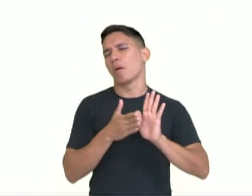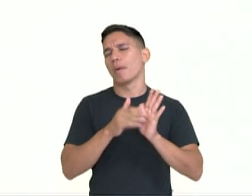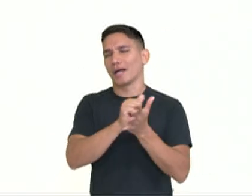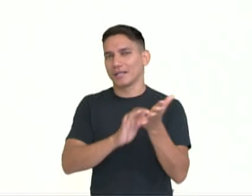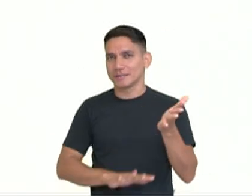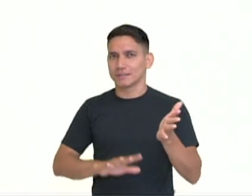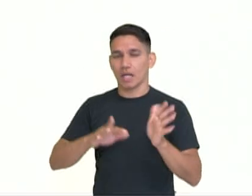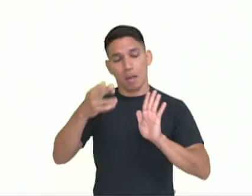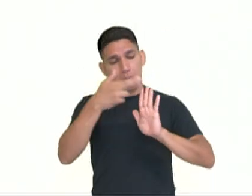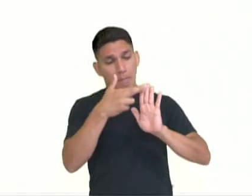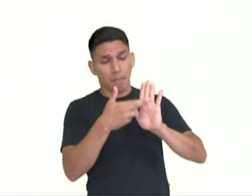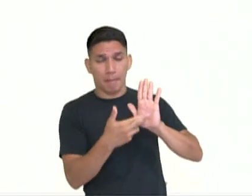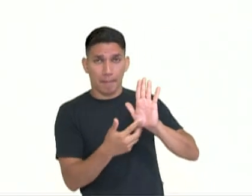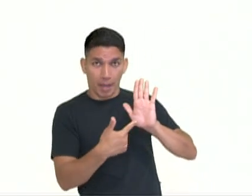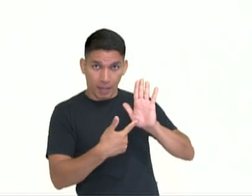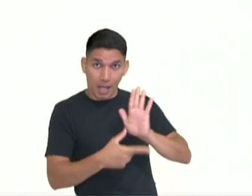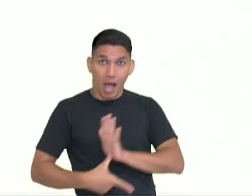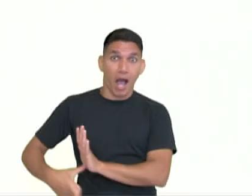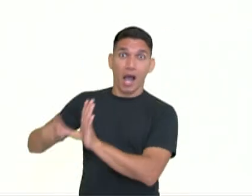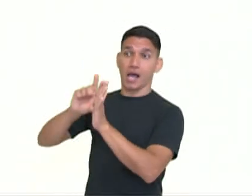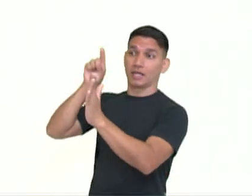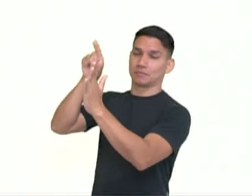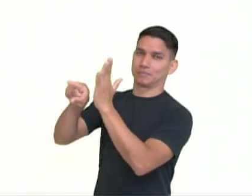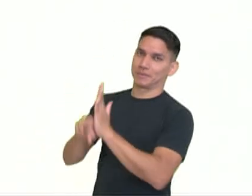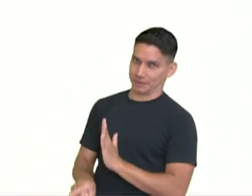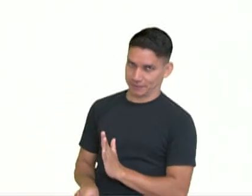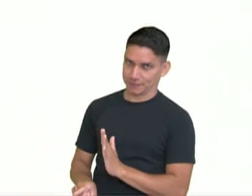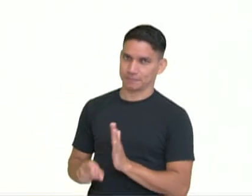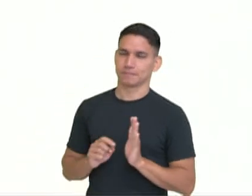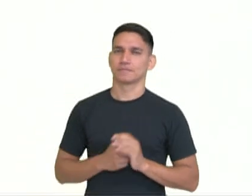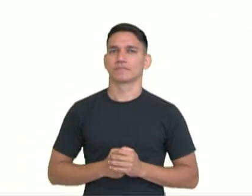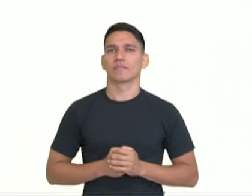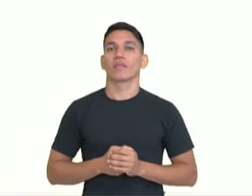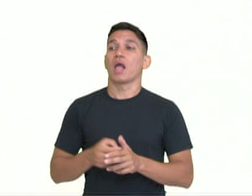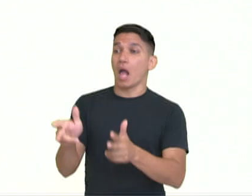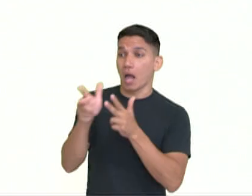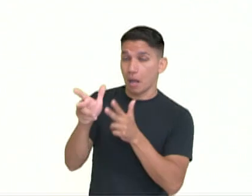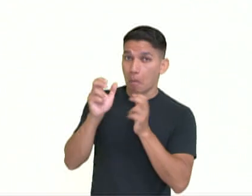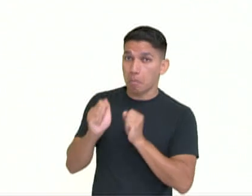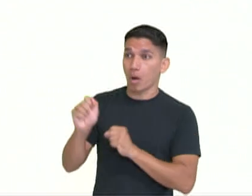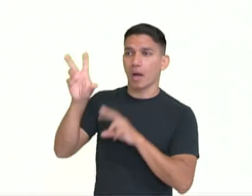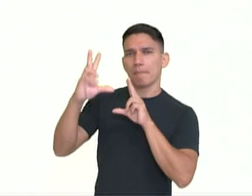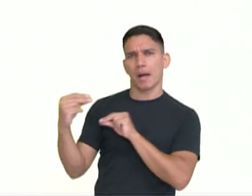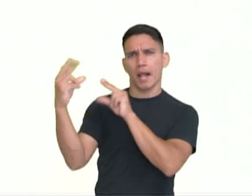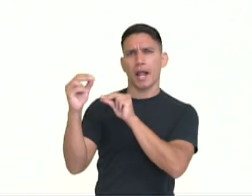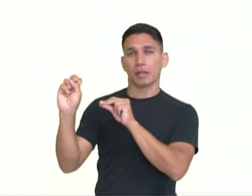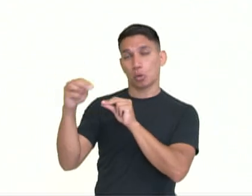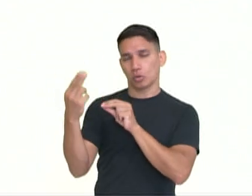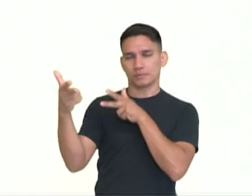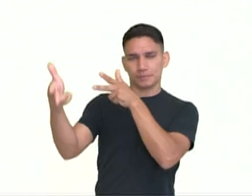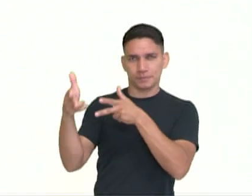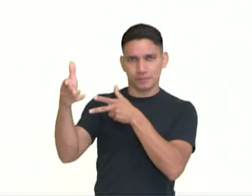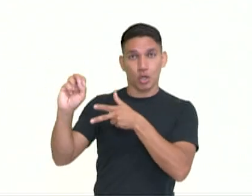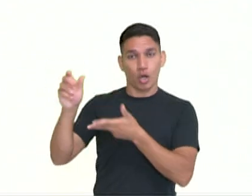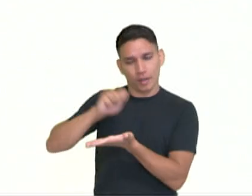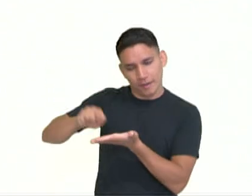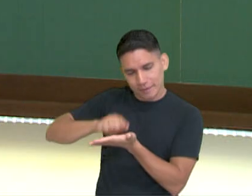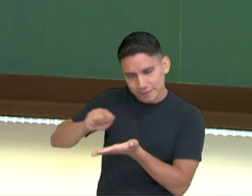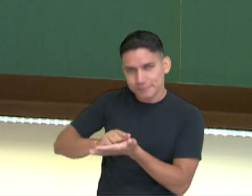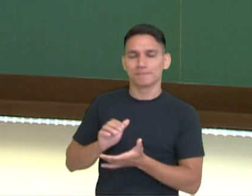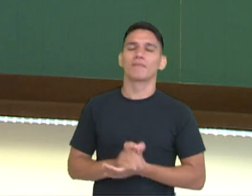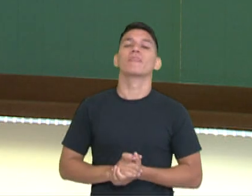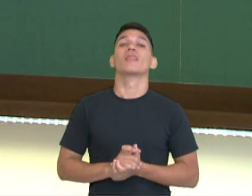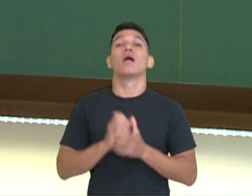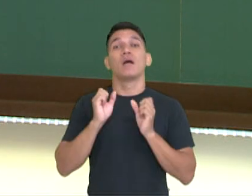fazer o roteiro de perguntas antes de fazer a entrevista. A entrevista pode ser oral ou escrita, verificar quais os pontos em comum